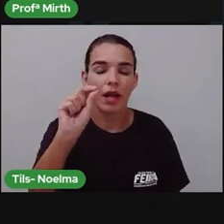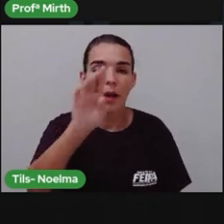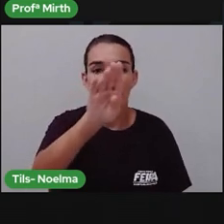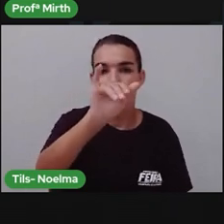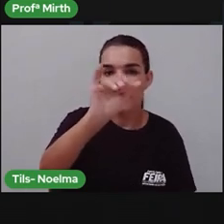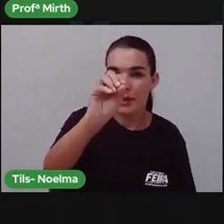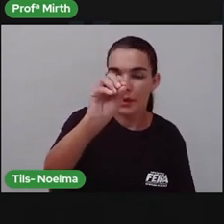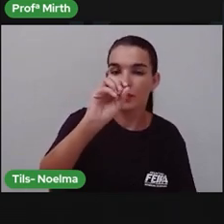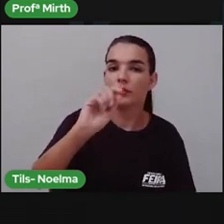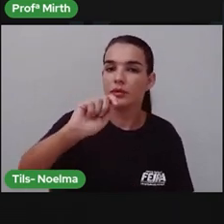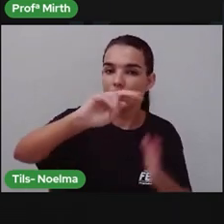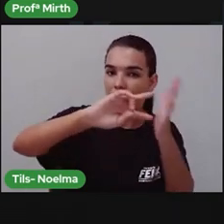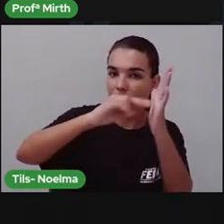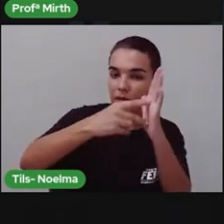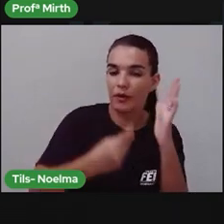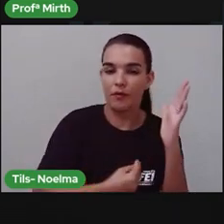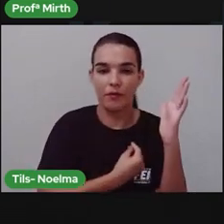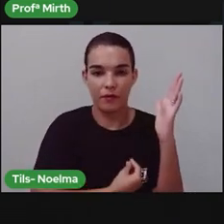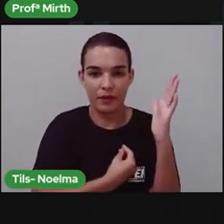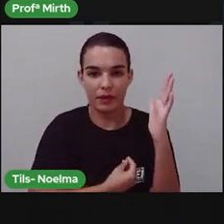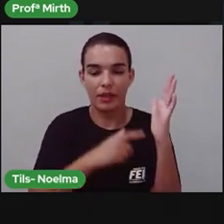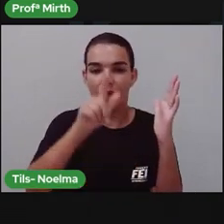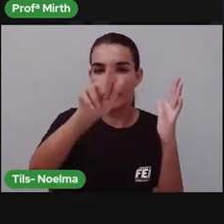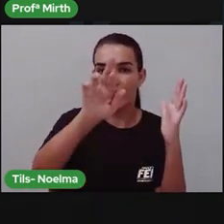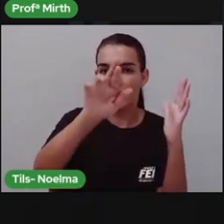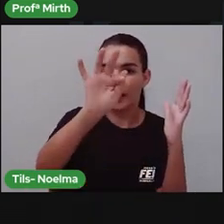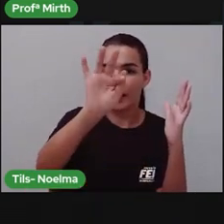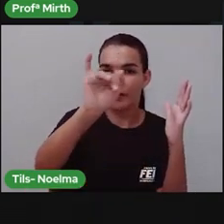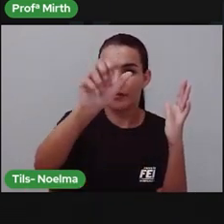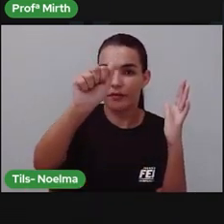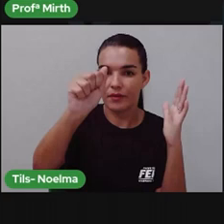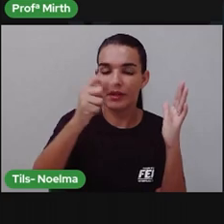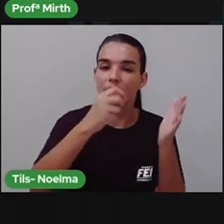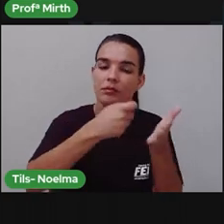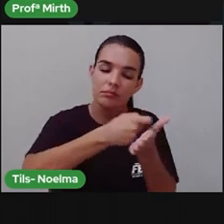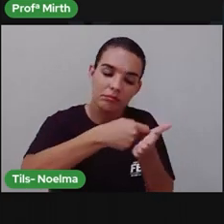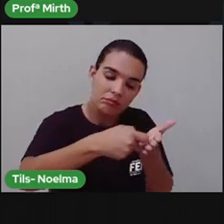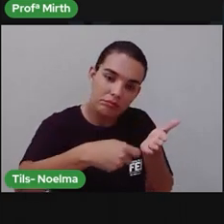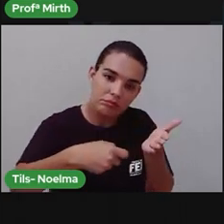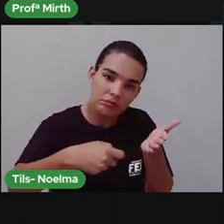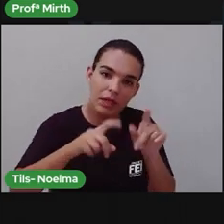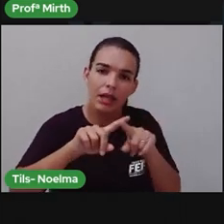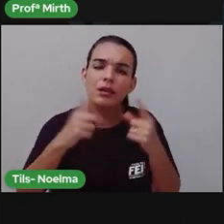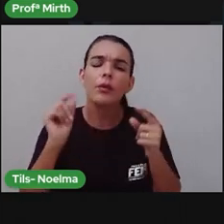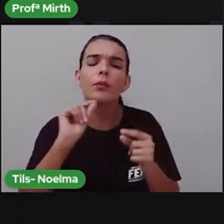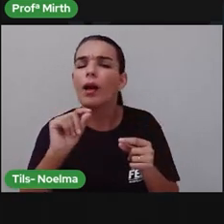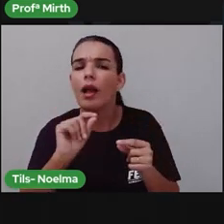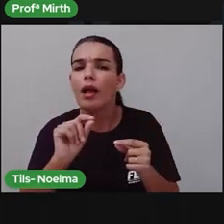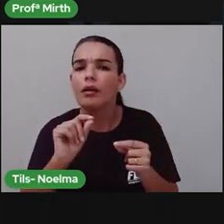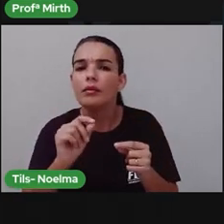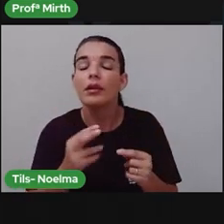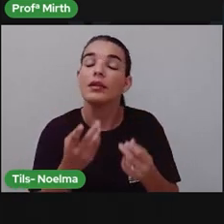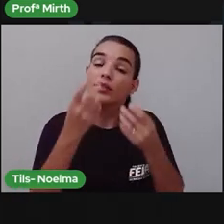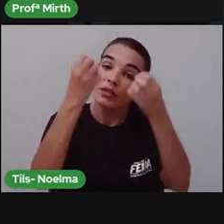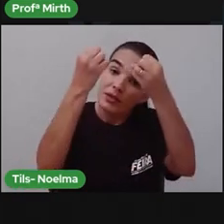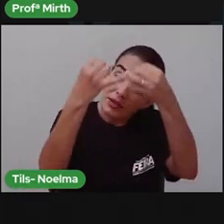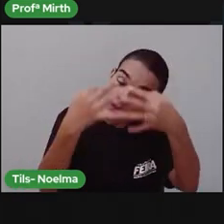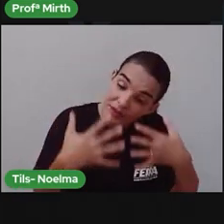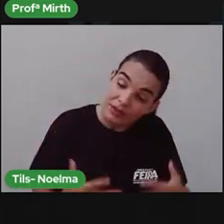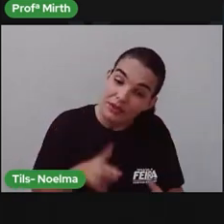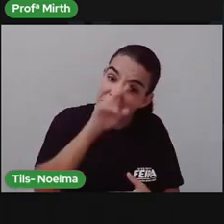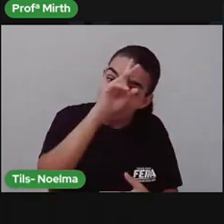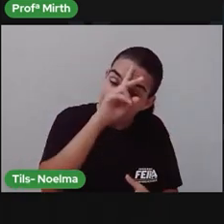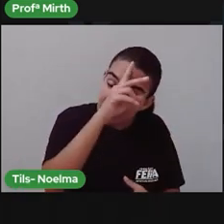vida, grafia significa escrita. Biografia, então, é o relato de uma vida. É um